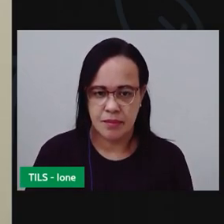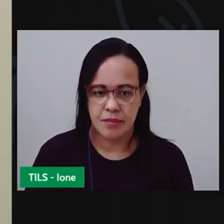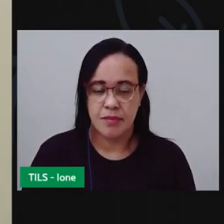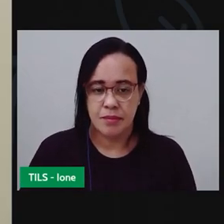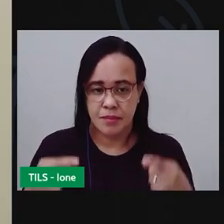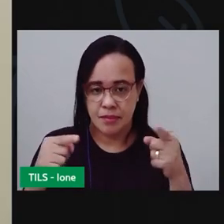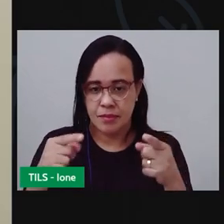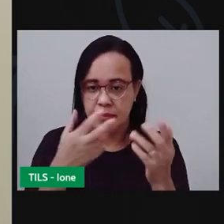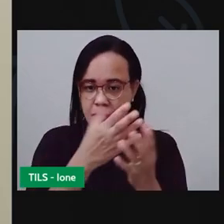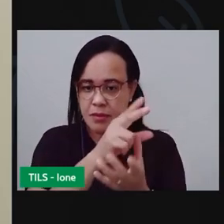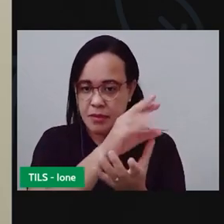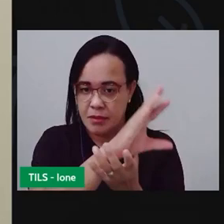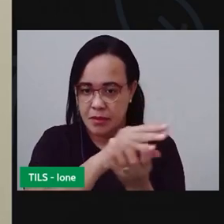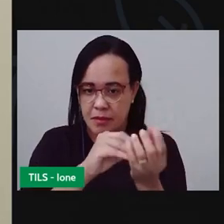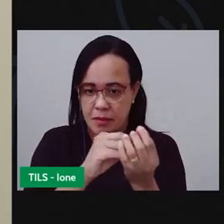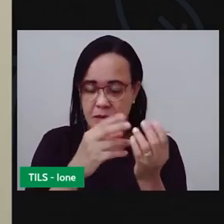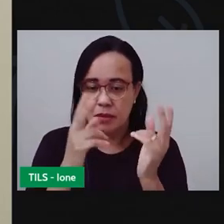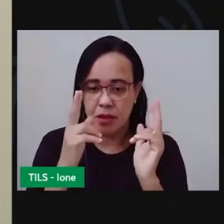assim ó